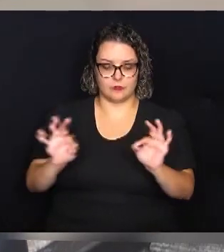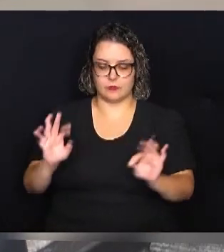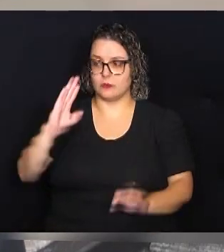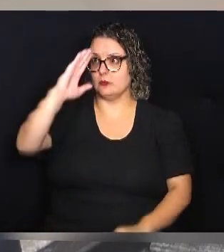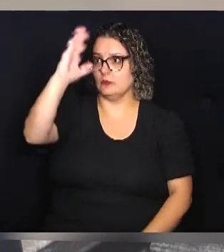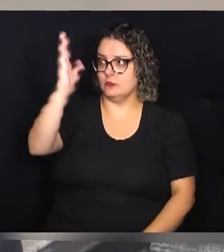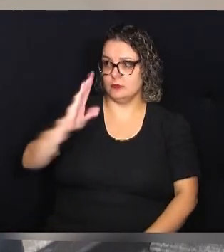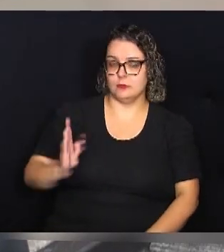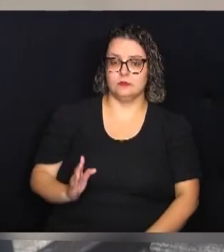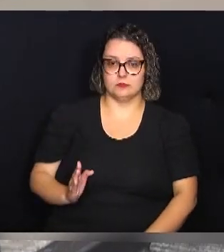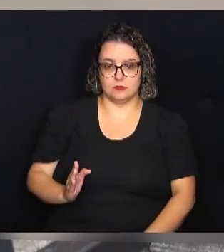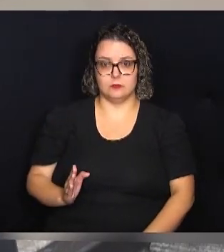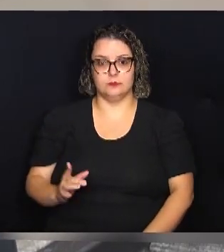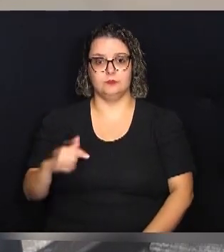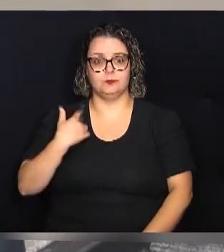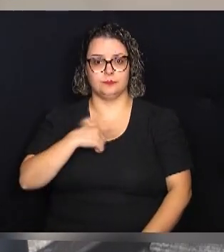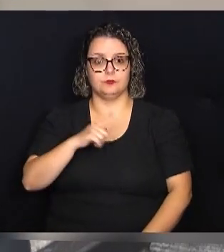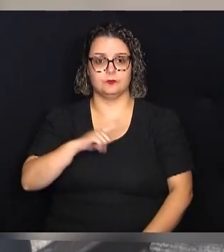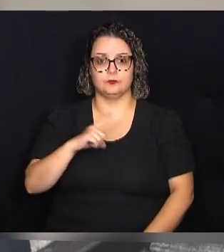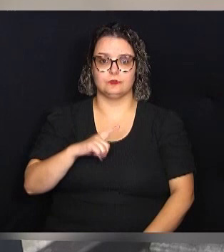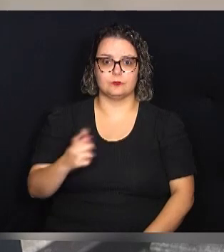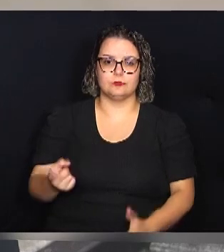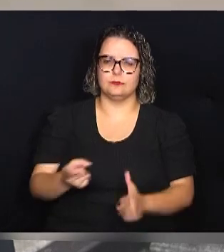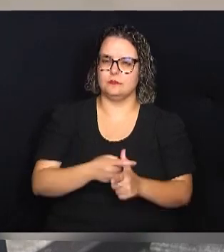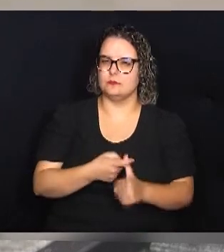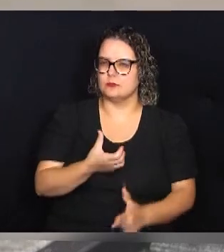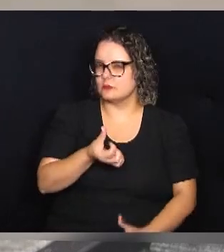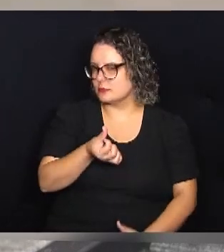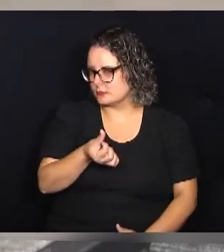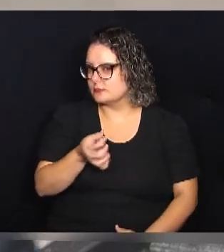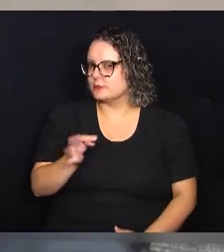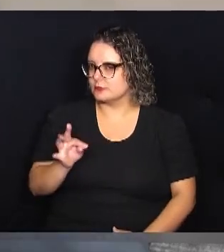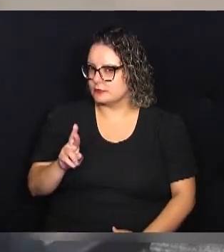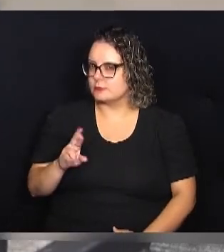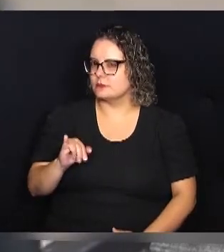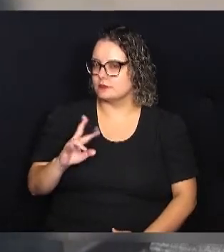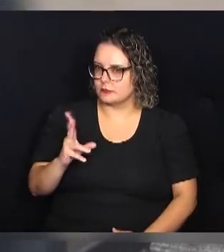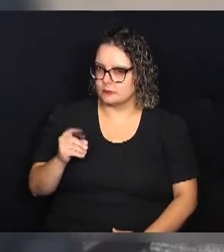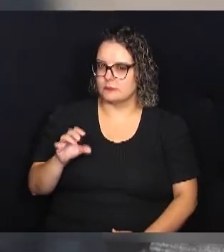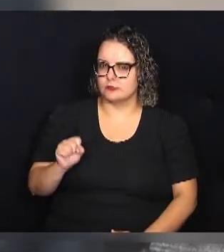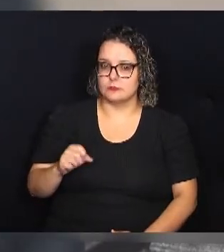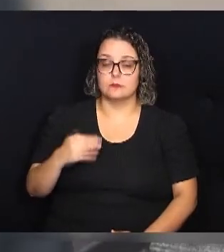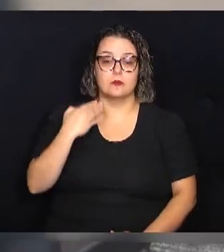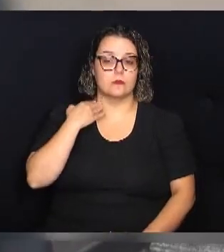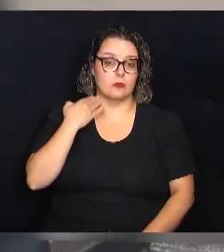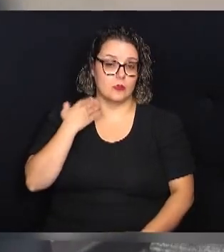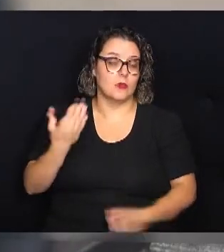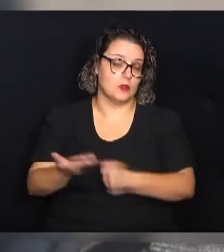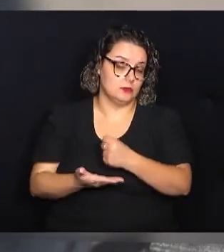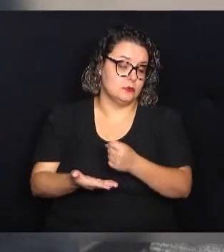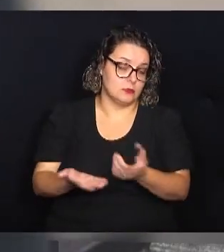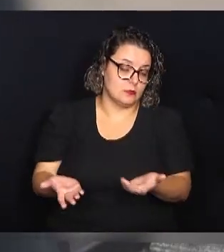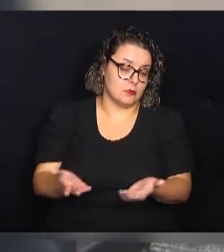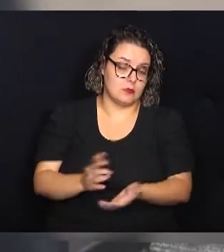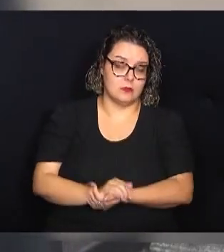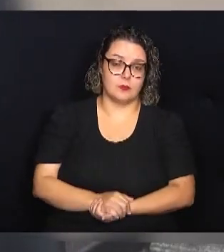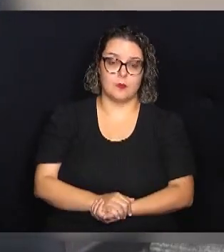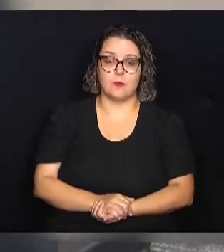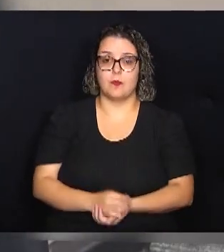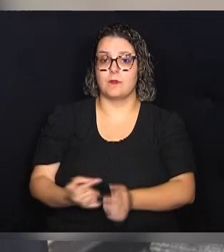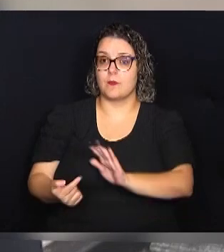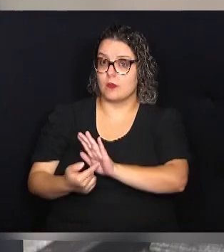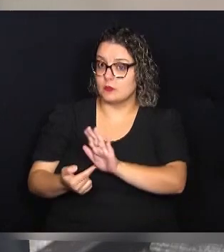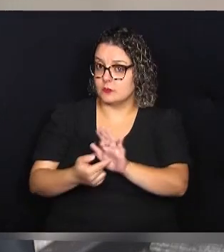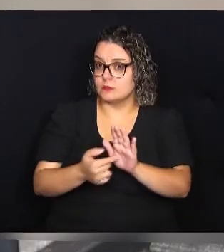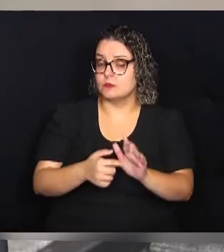nós temos uma dívida de 6 trilhões com bancos, basicamente, mostra o tamanho do impacto